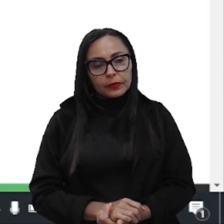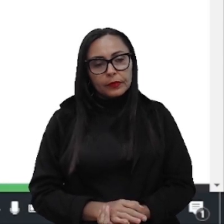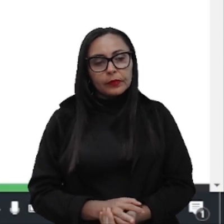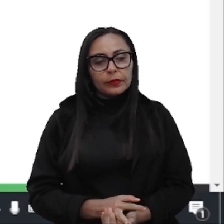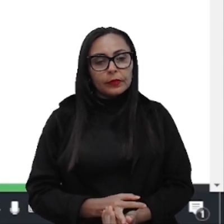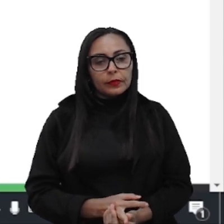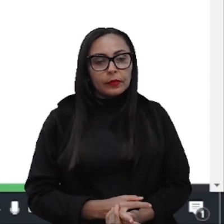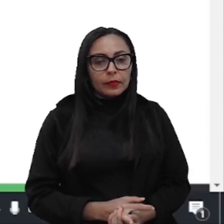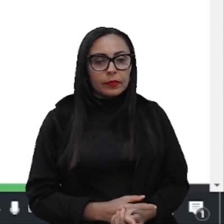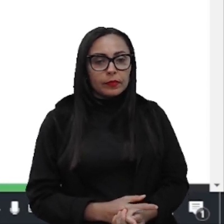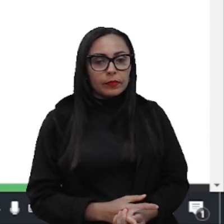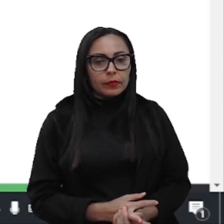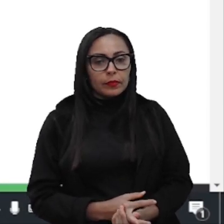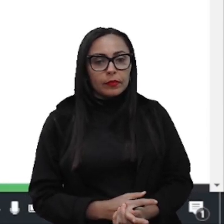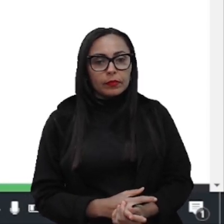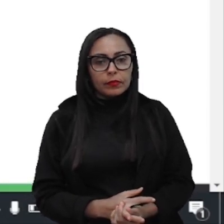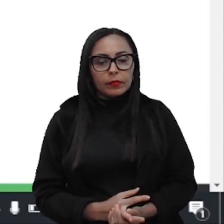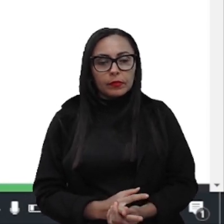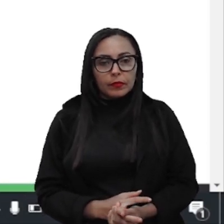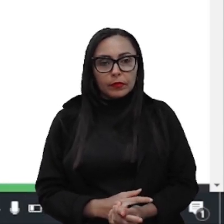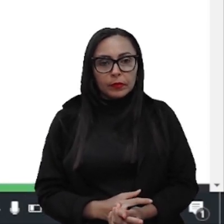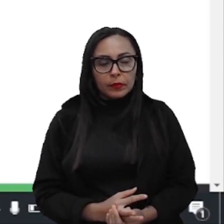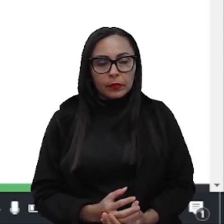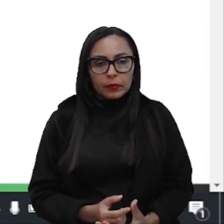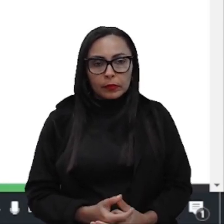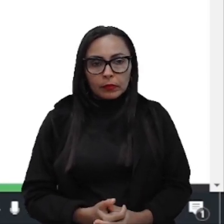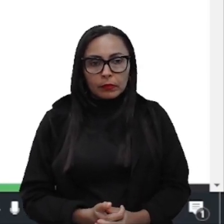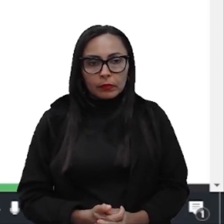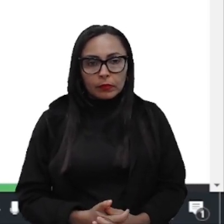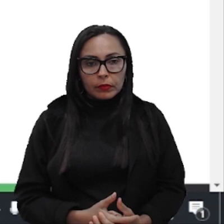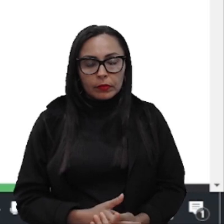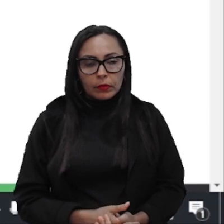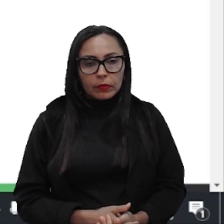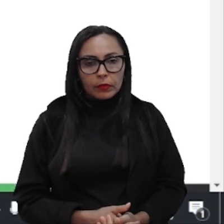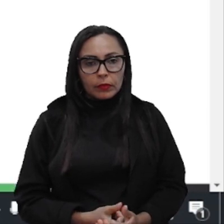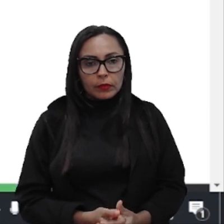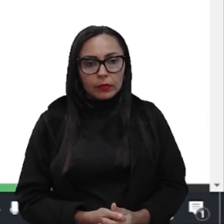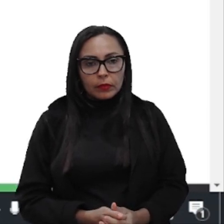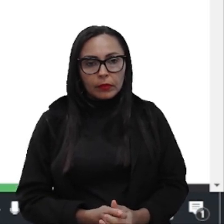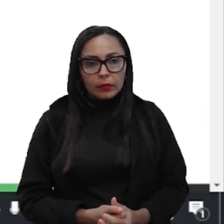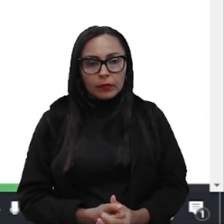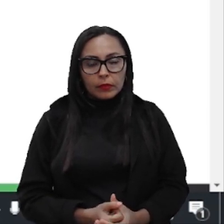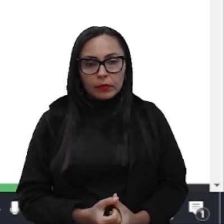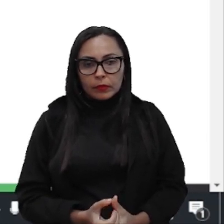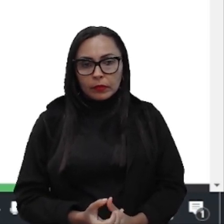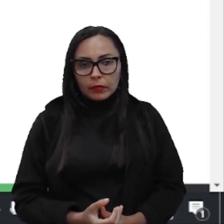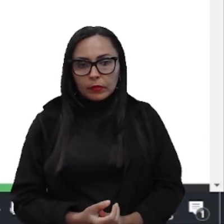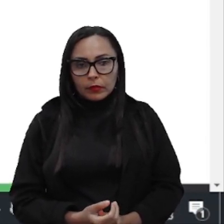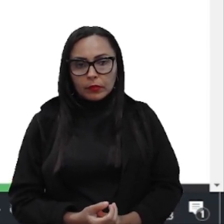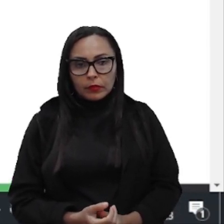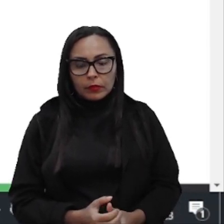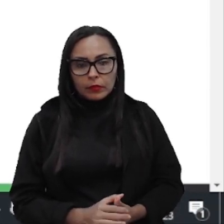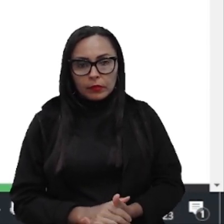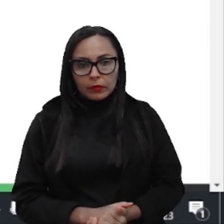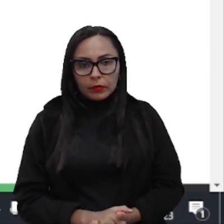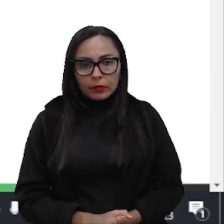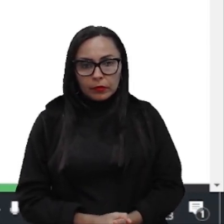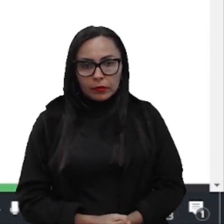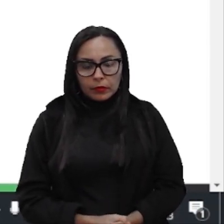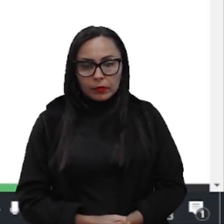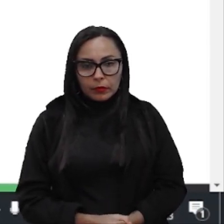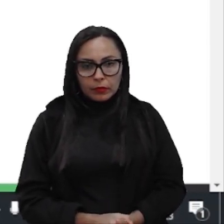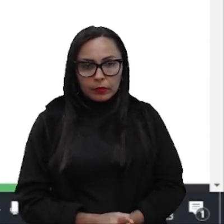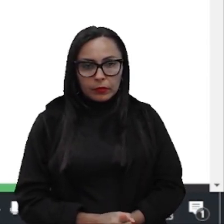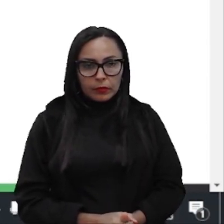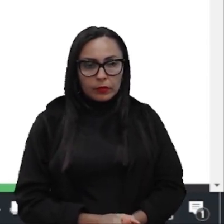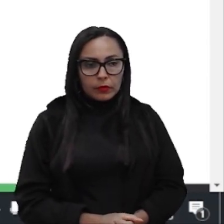E aí, ideia é bastante utilizada, tá, a gente está ali no elemento de Python, né, então por isso que ela foi escolhida junto com